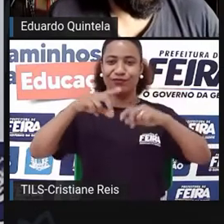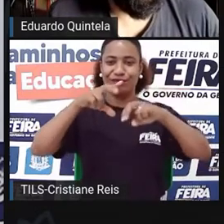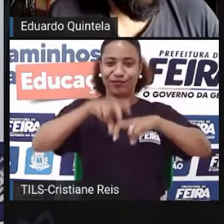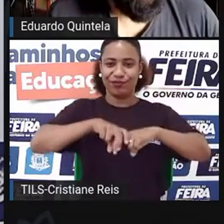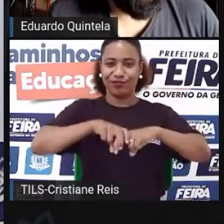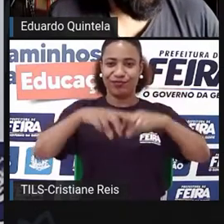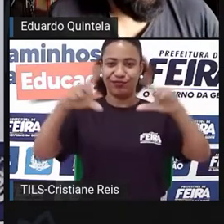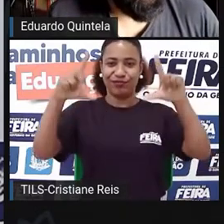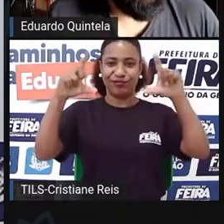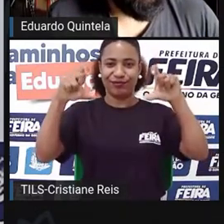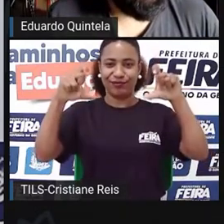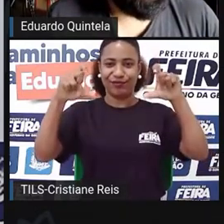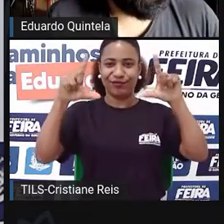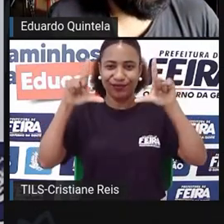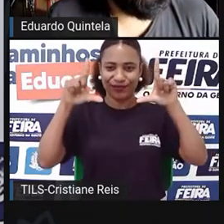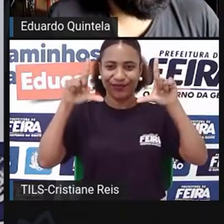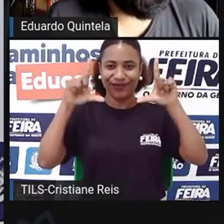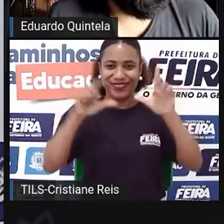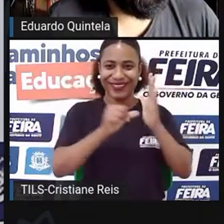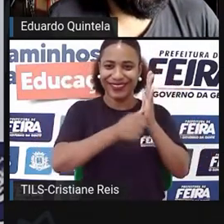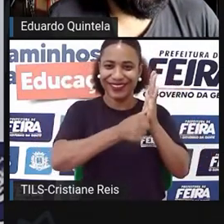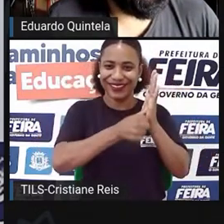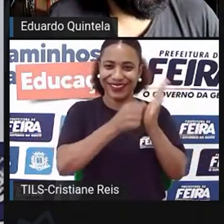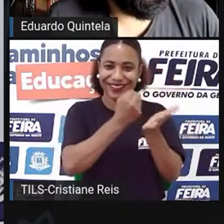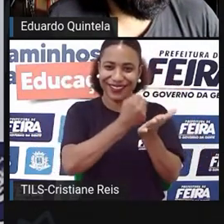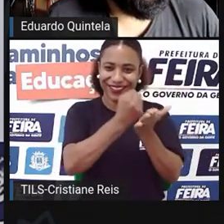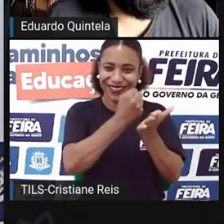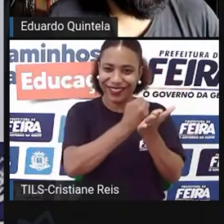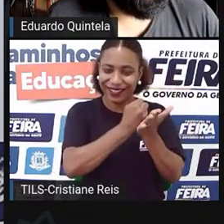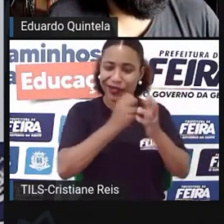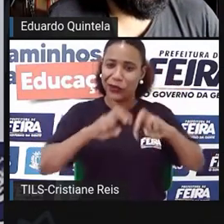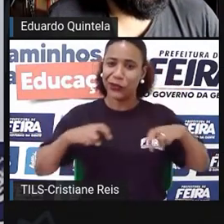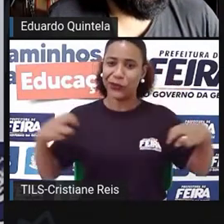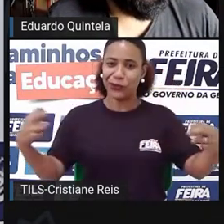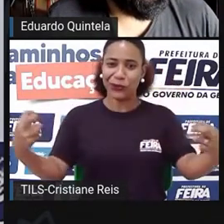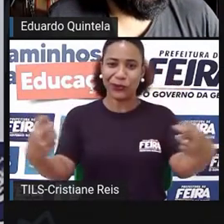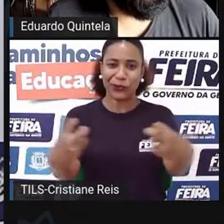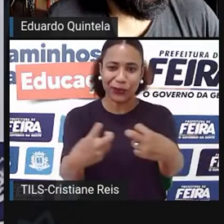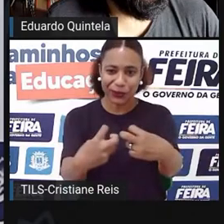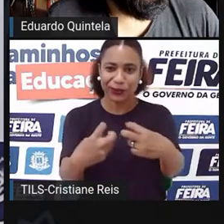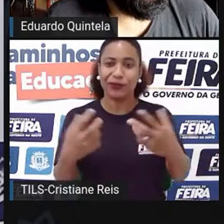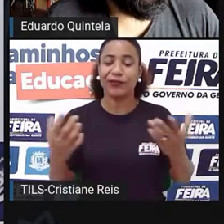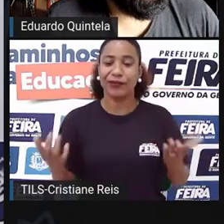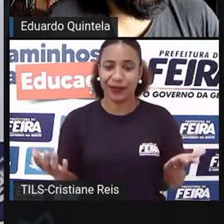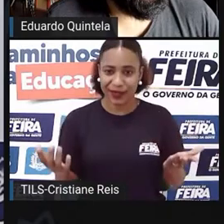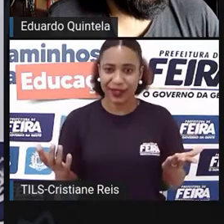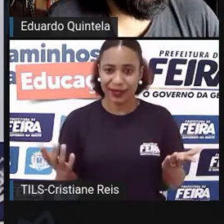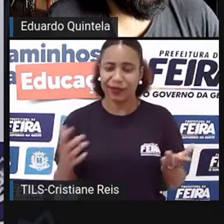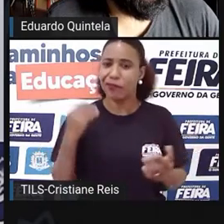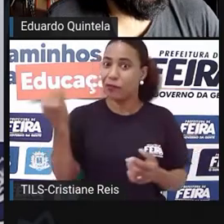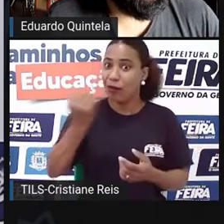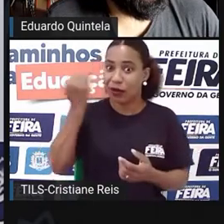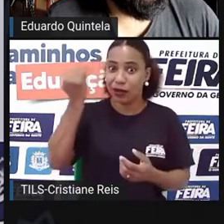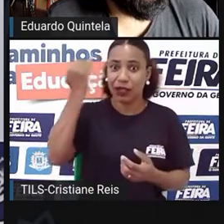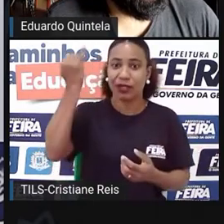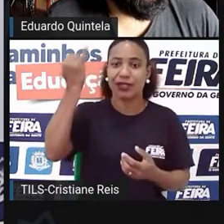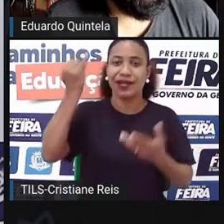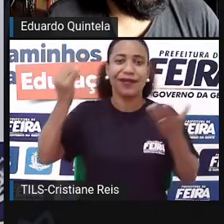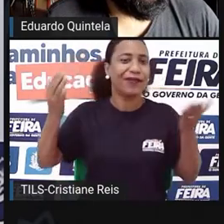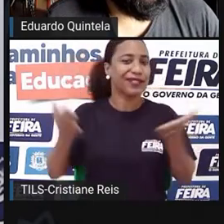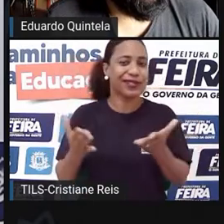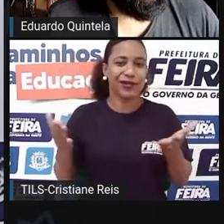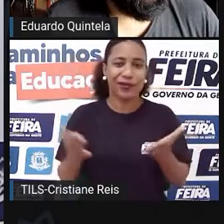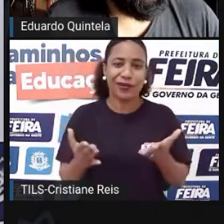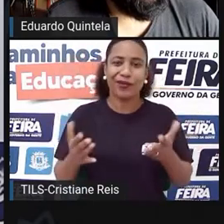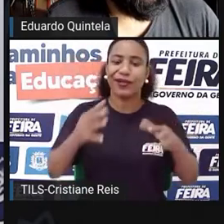referência para os cidadãos de feira, né? E hoje eles enfrentam aí uma polêmica, uma crise, né? Que é a